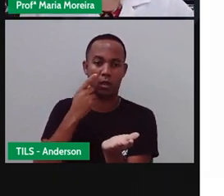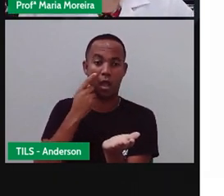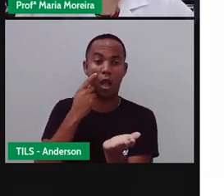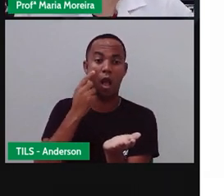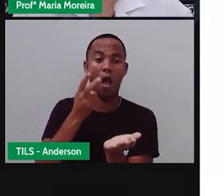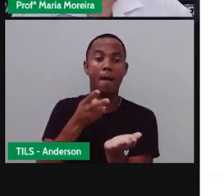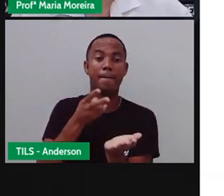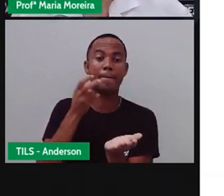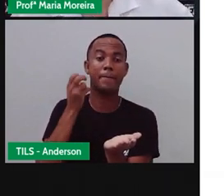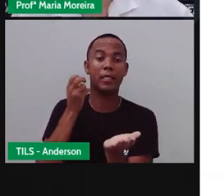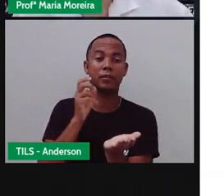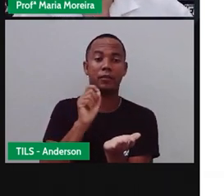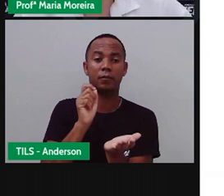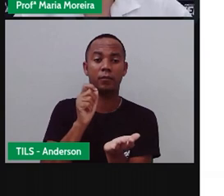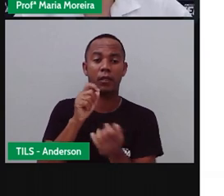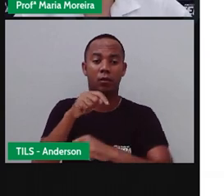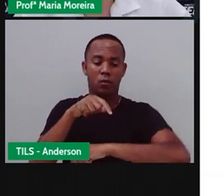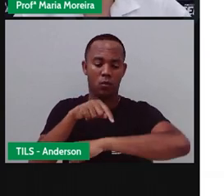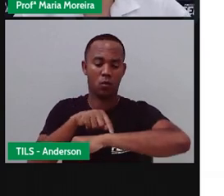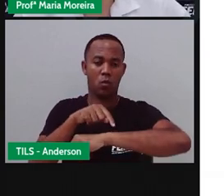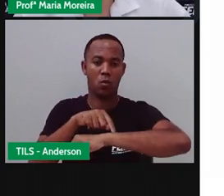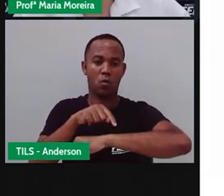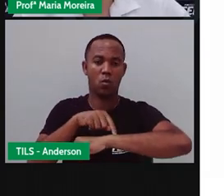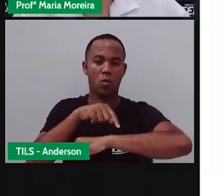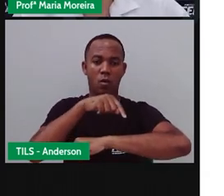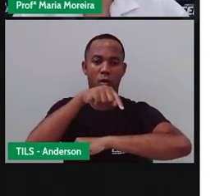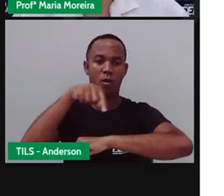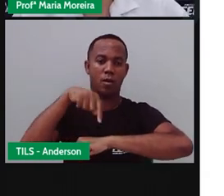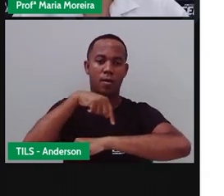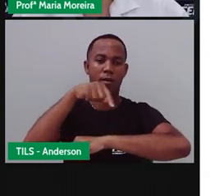surgiu, então, o O relógio solar.